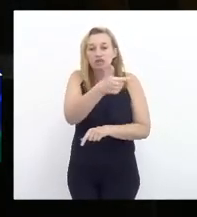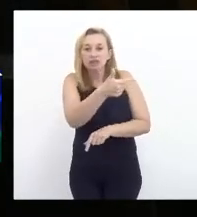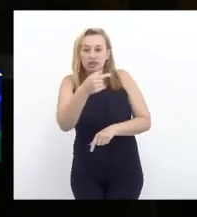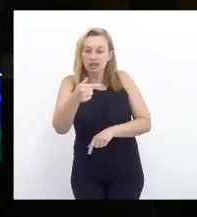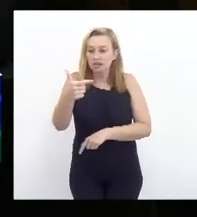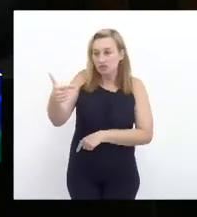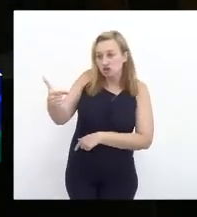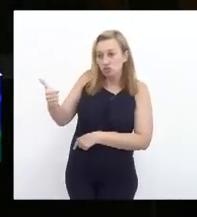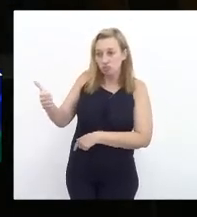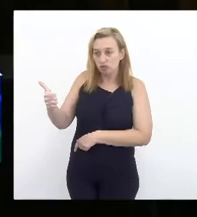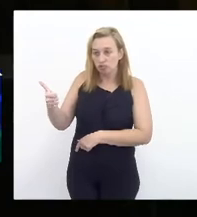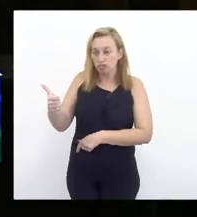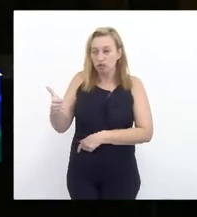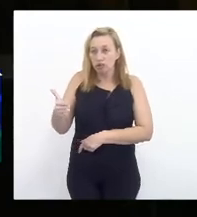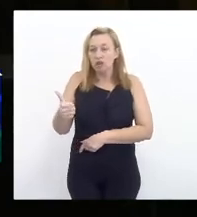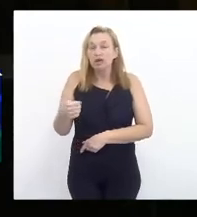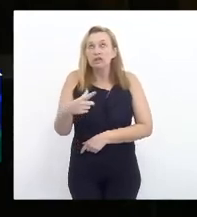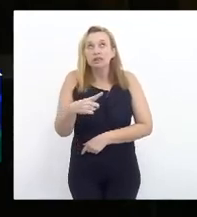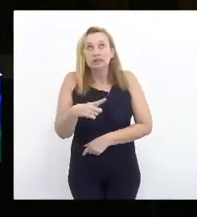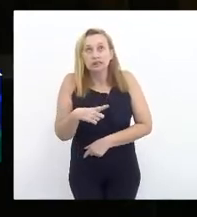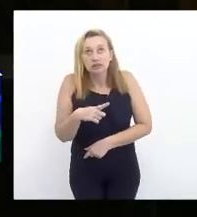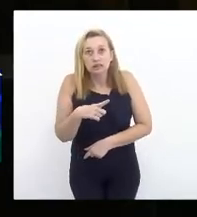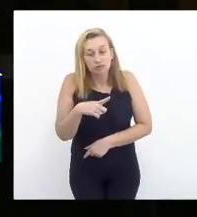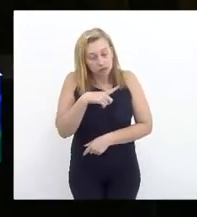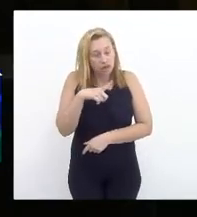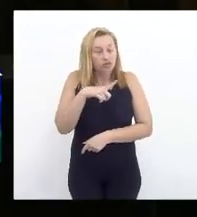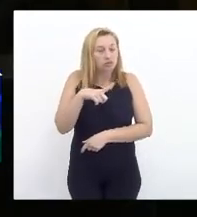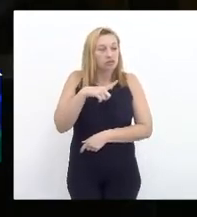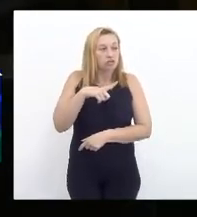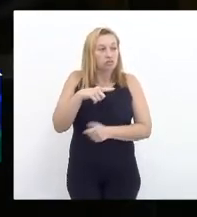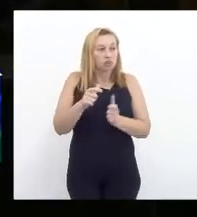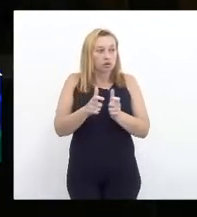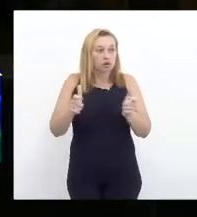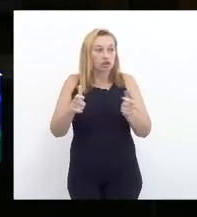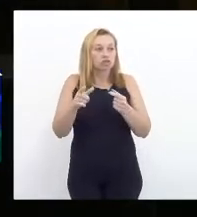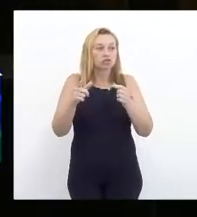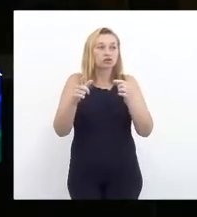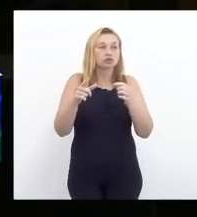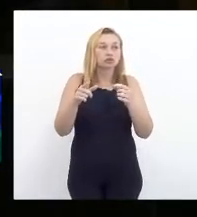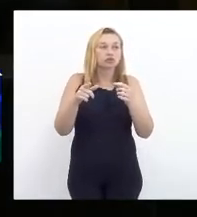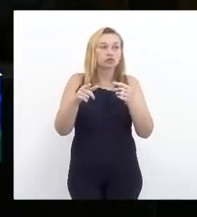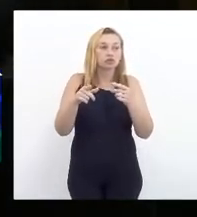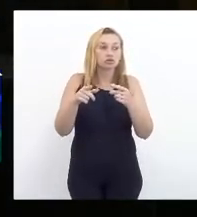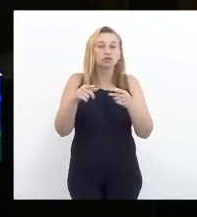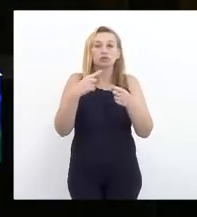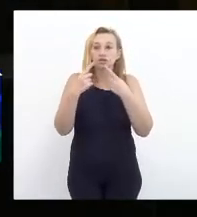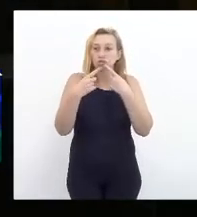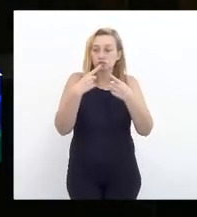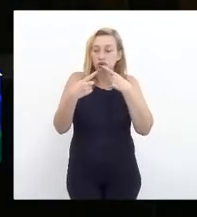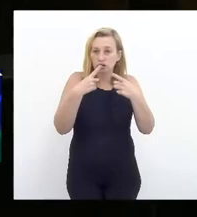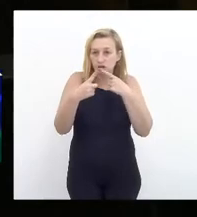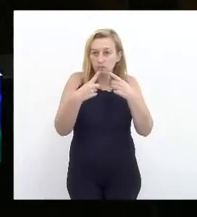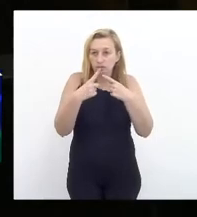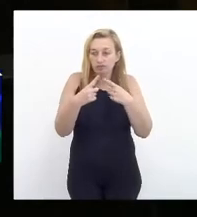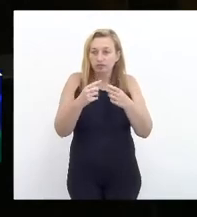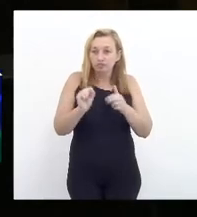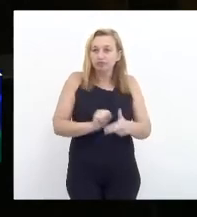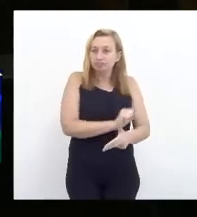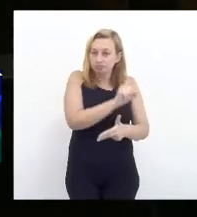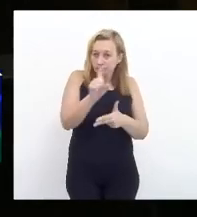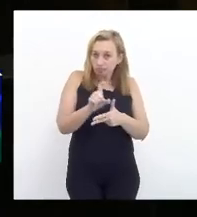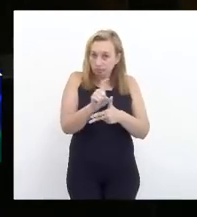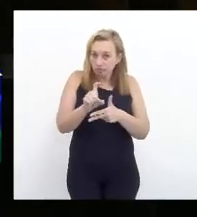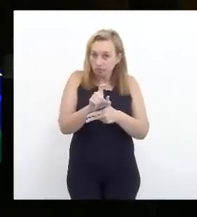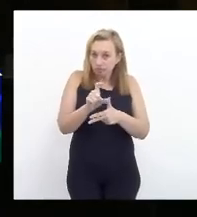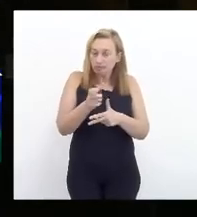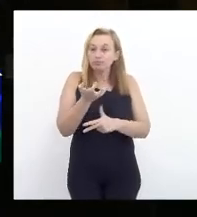21. E houve uma grande polêmica, como ainda está colocada. O Poder Executivo